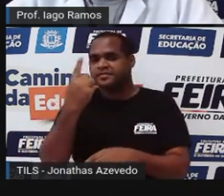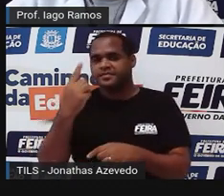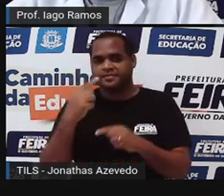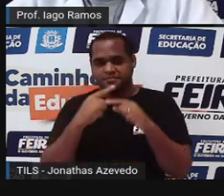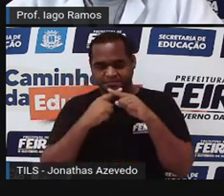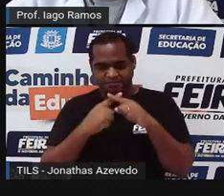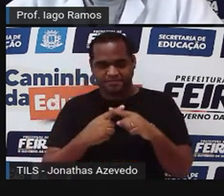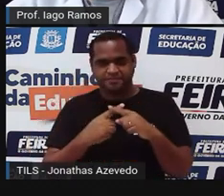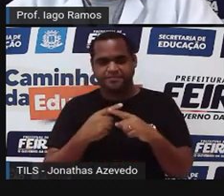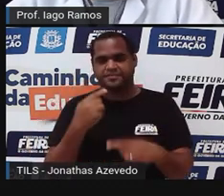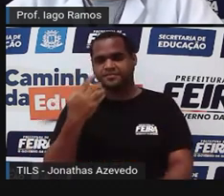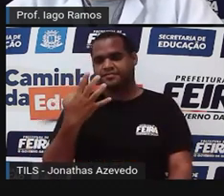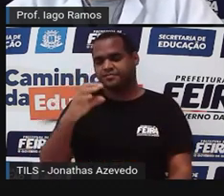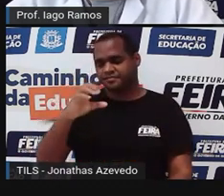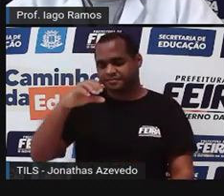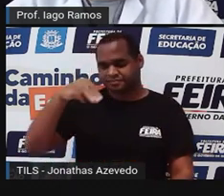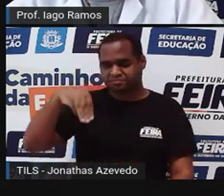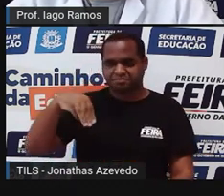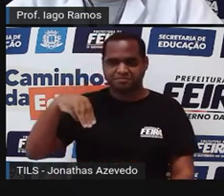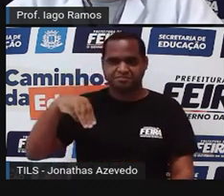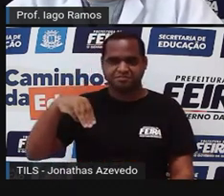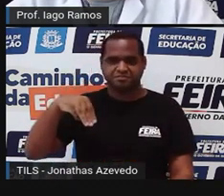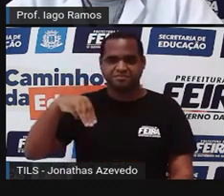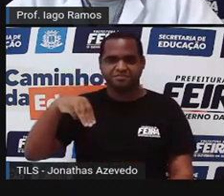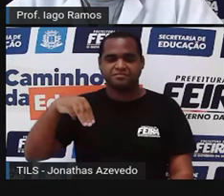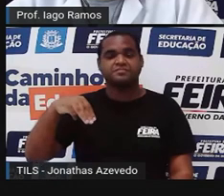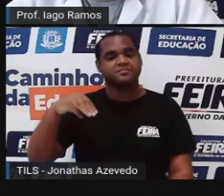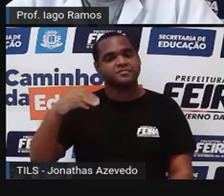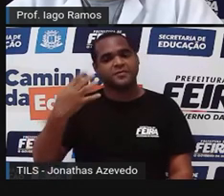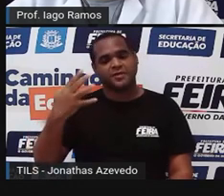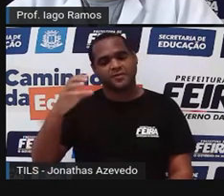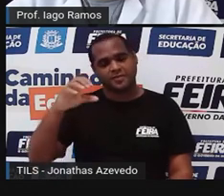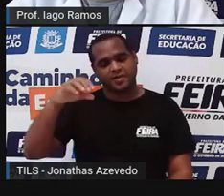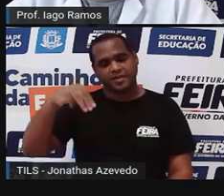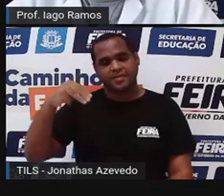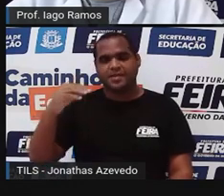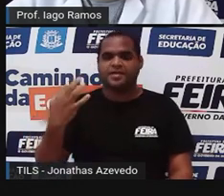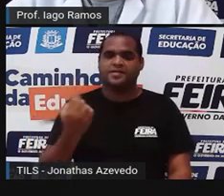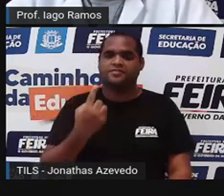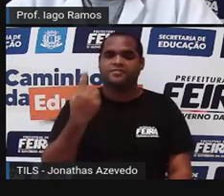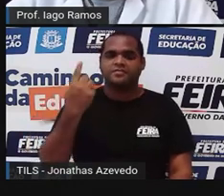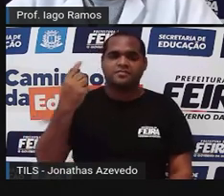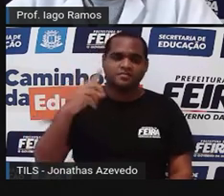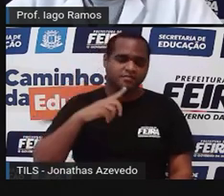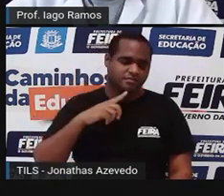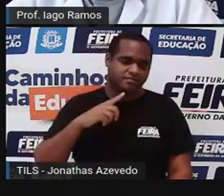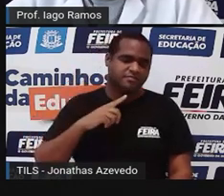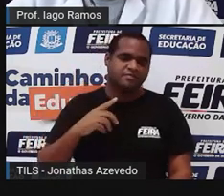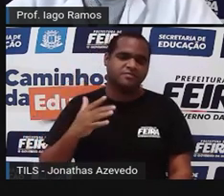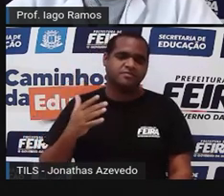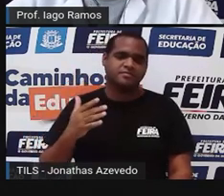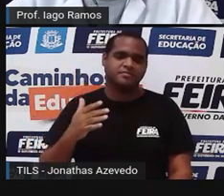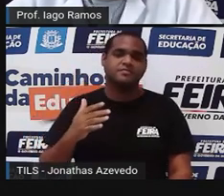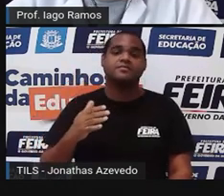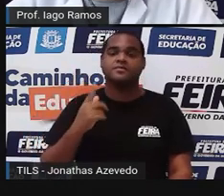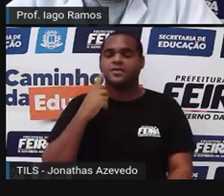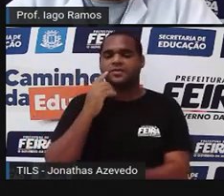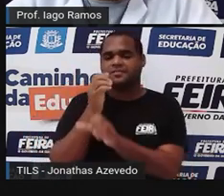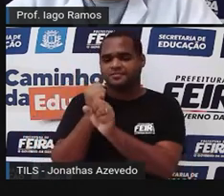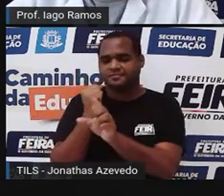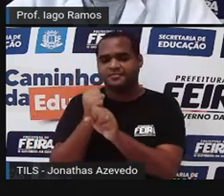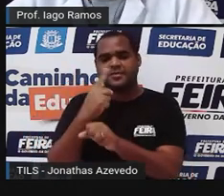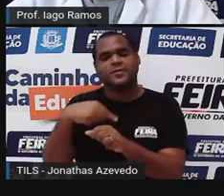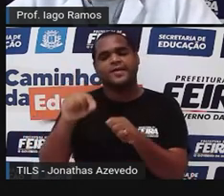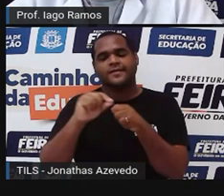os 4 centímetros de altura. E aí é só fazer a continha, como a gente já sabe